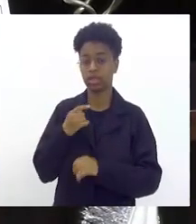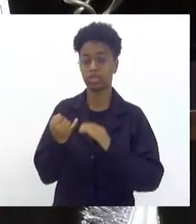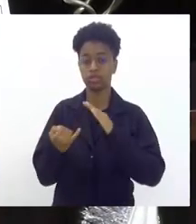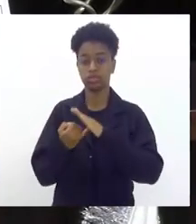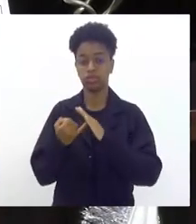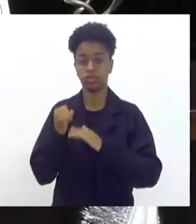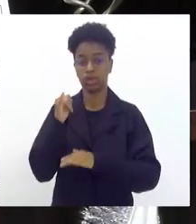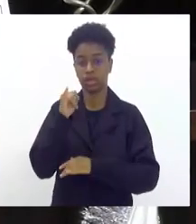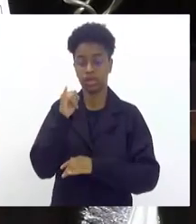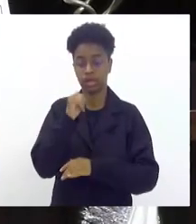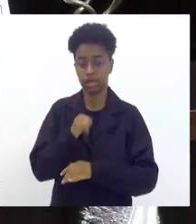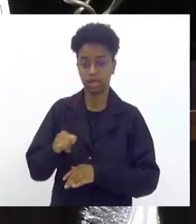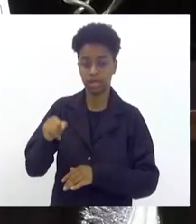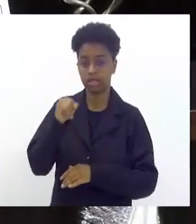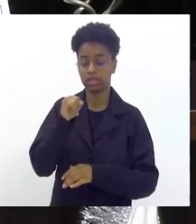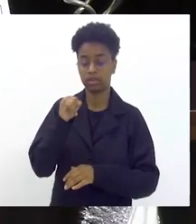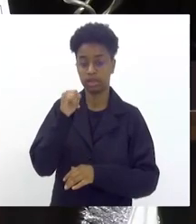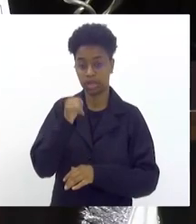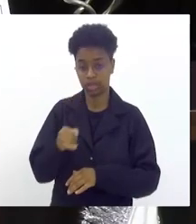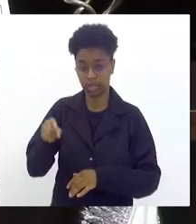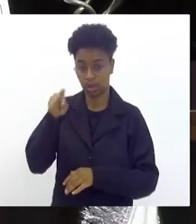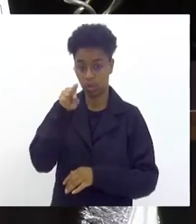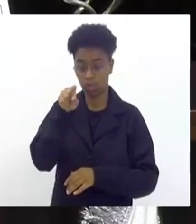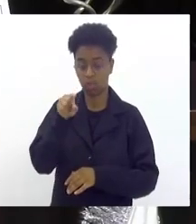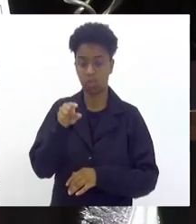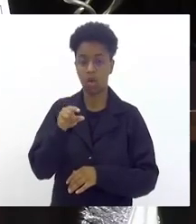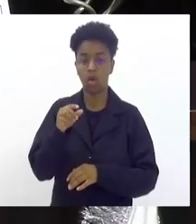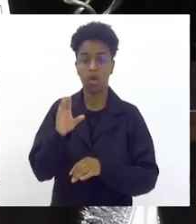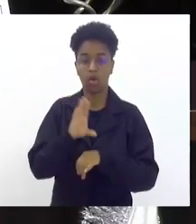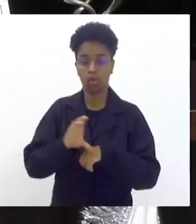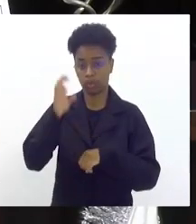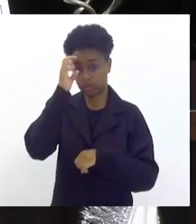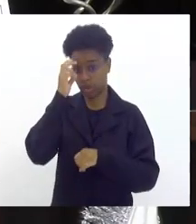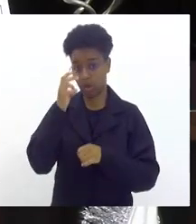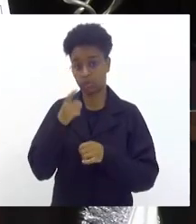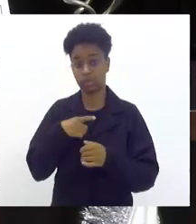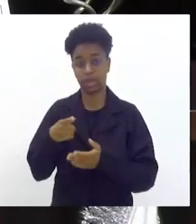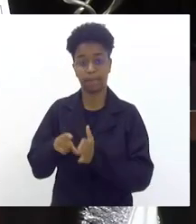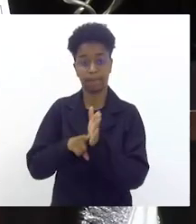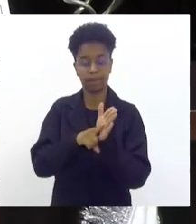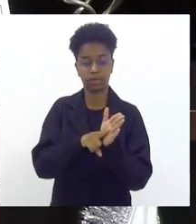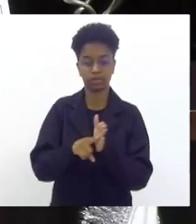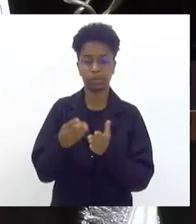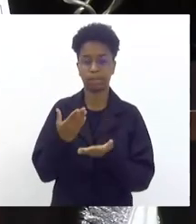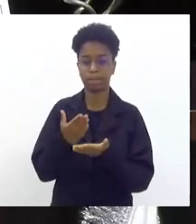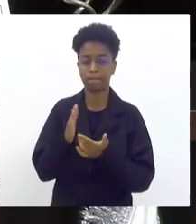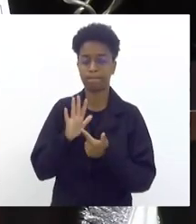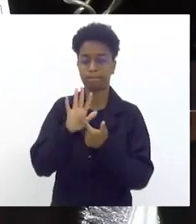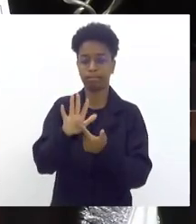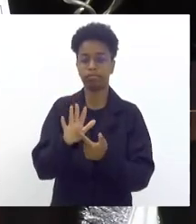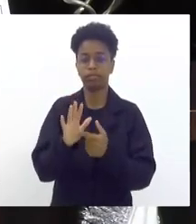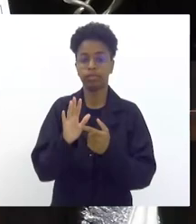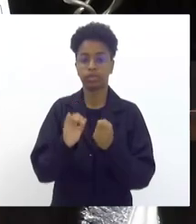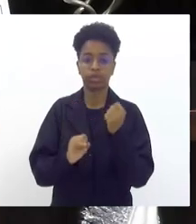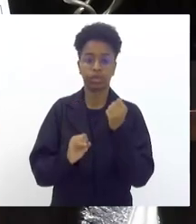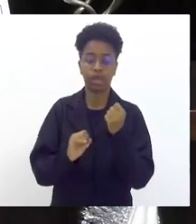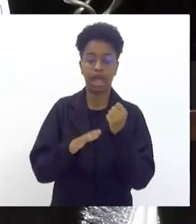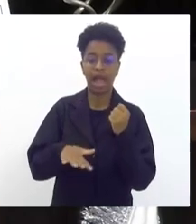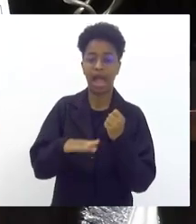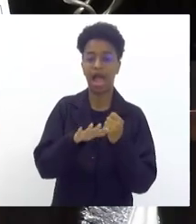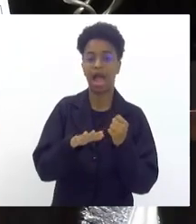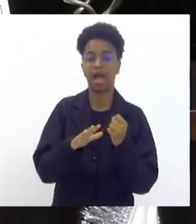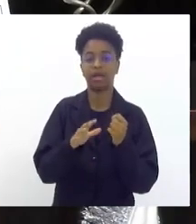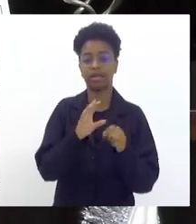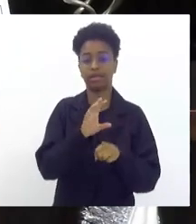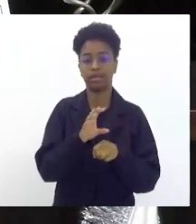um estudo que demonstra que as indústrias criativas brasileiras elas geram para o PIB do